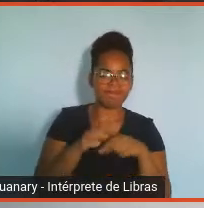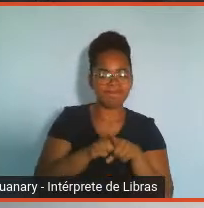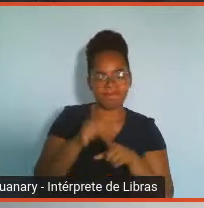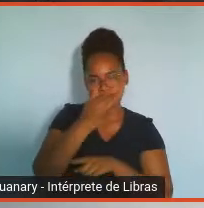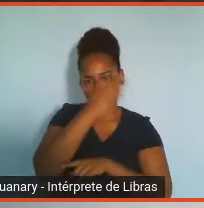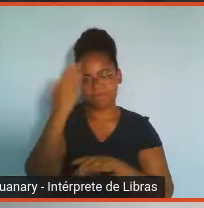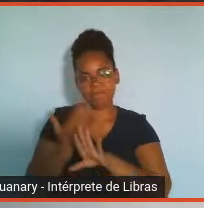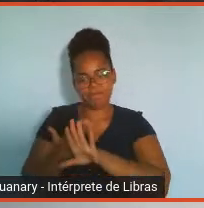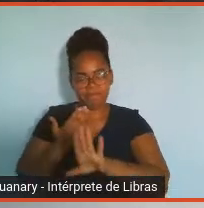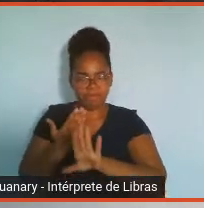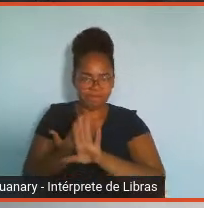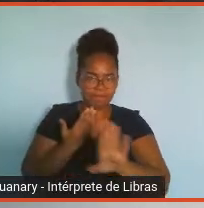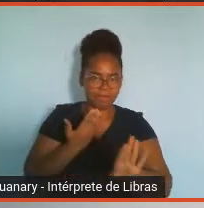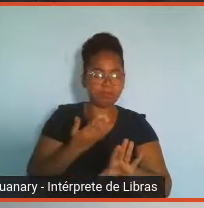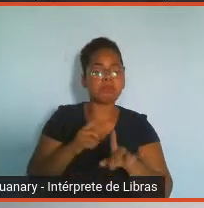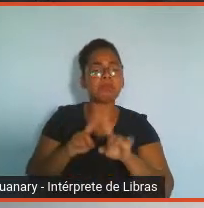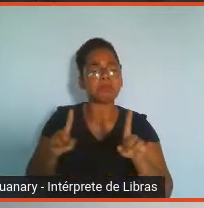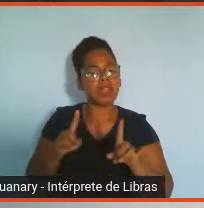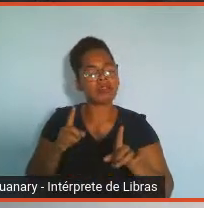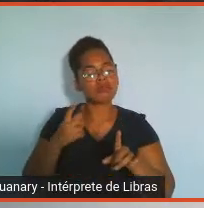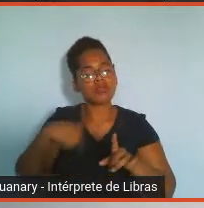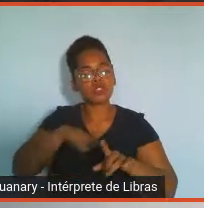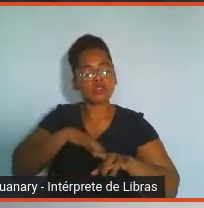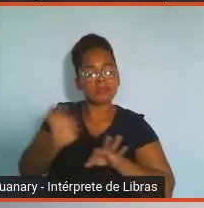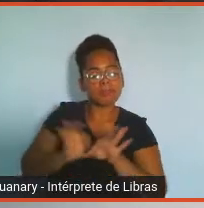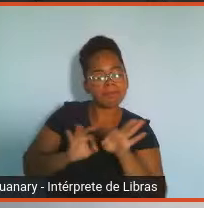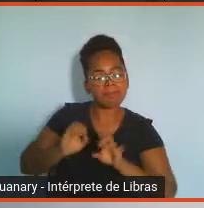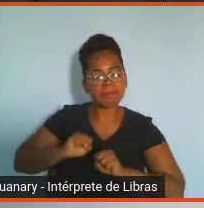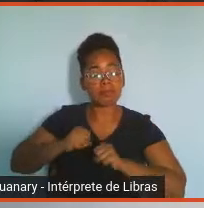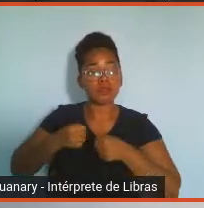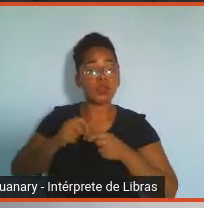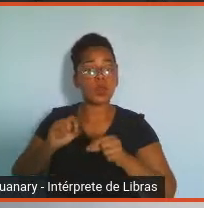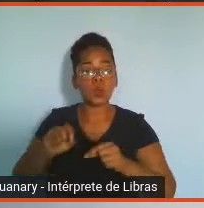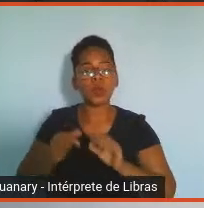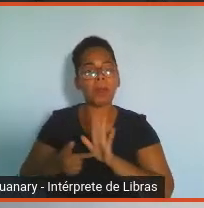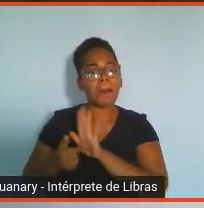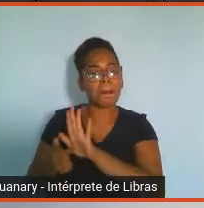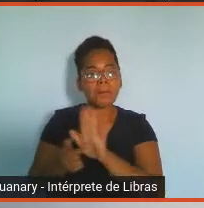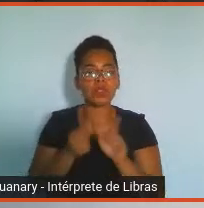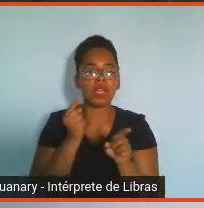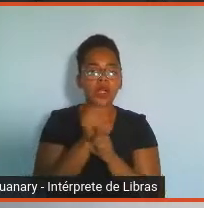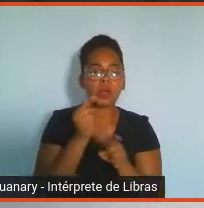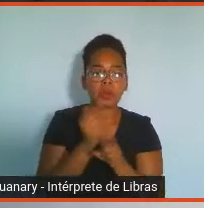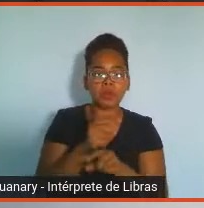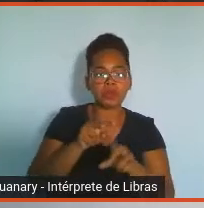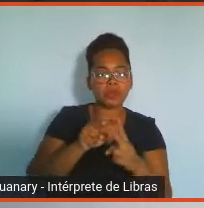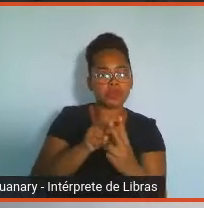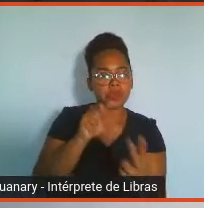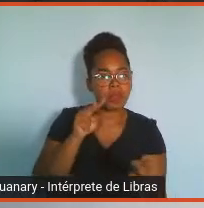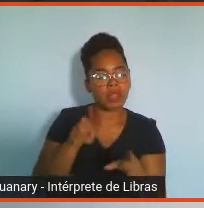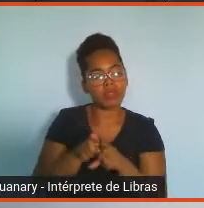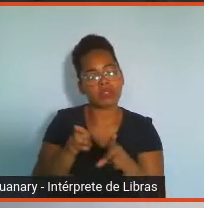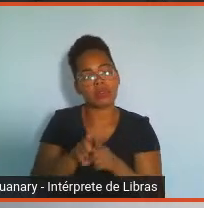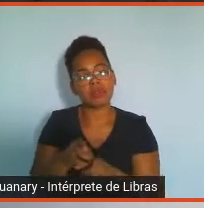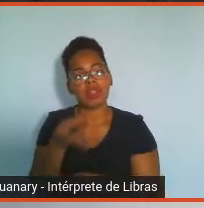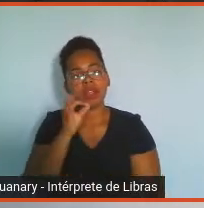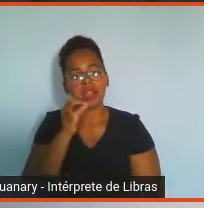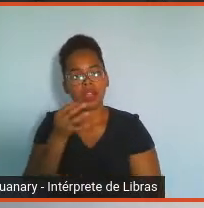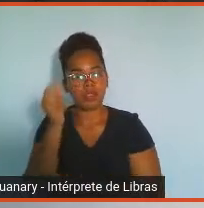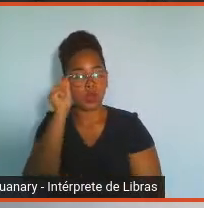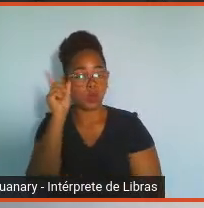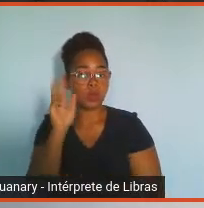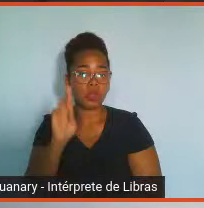através de nossos encontros virtuais, do Café Cultura RH, do Fórum Qualidade de Vida nas Organizações, temas e assuntos